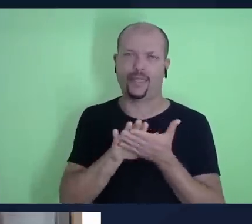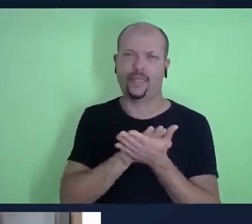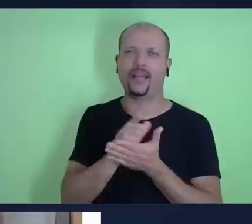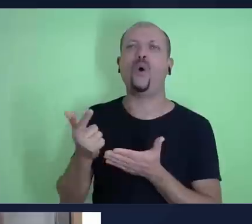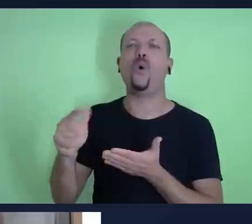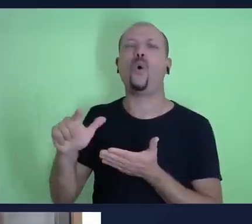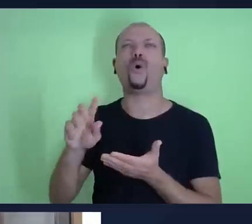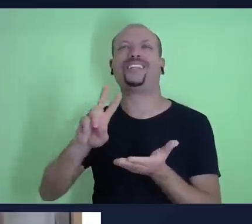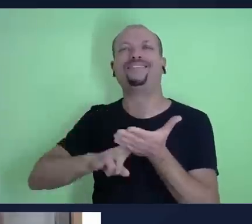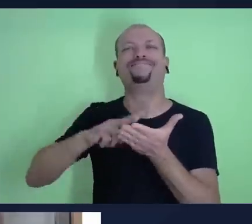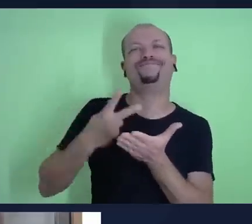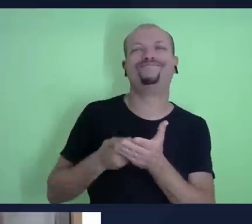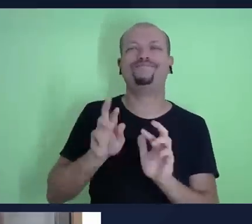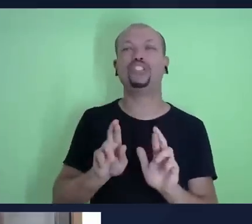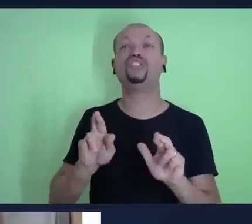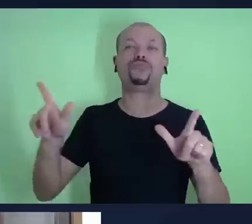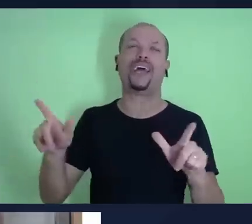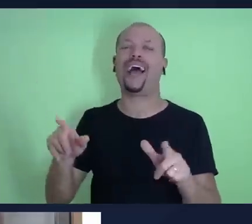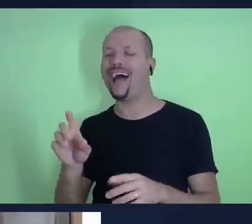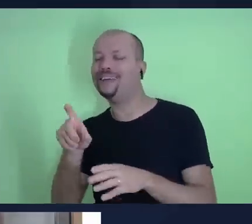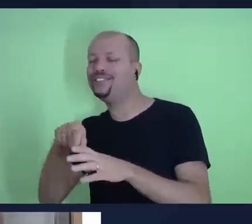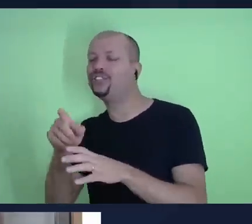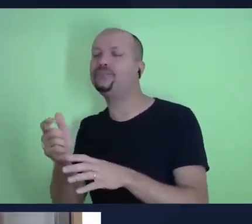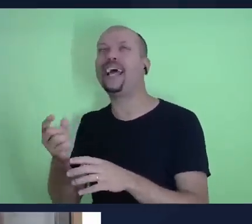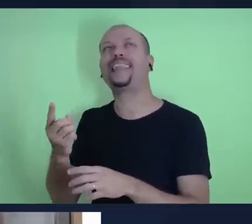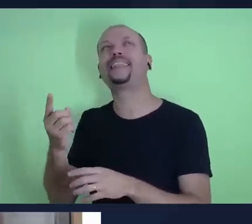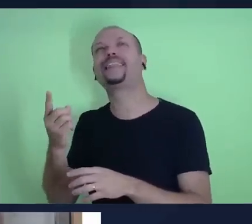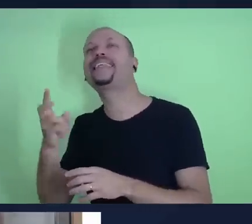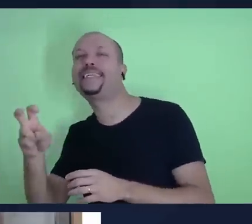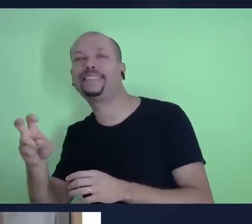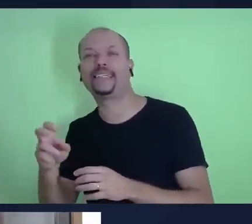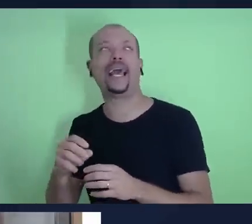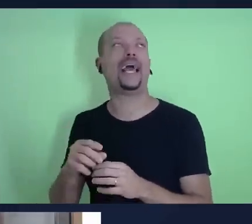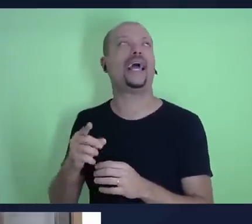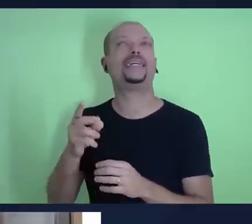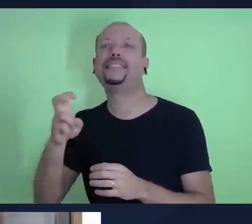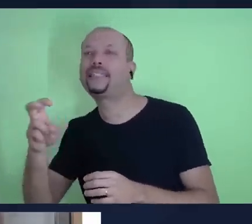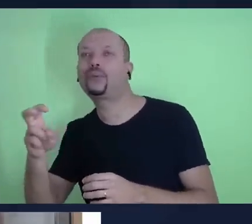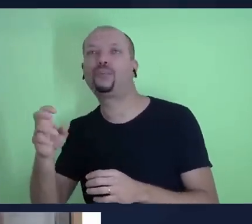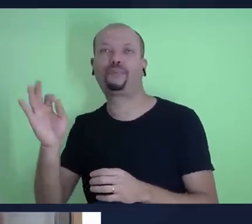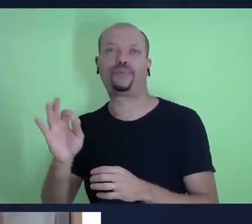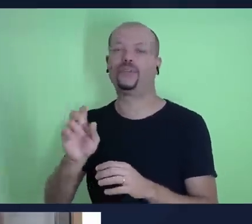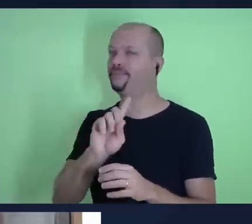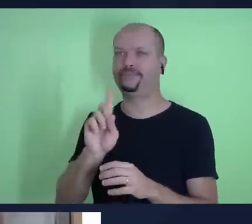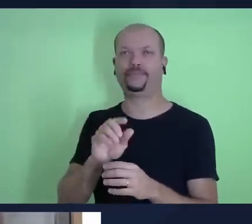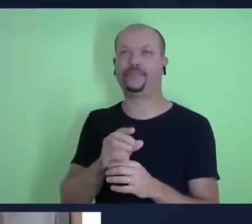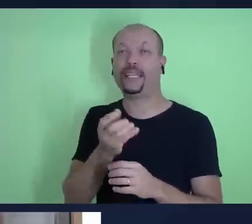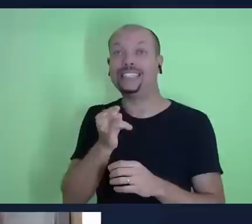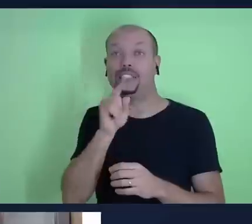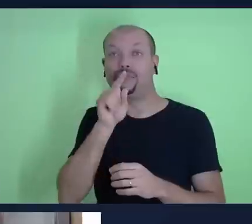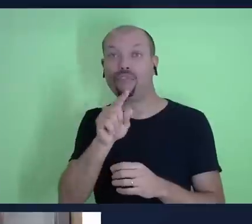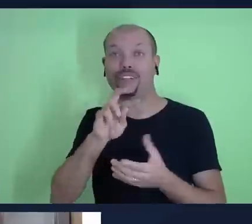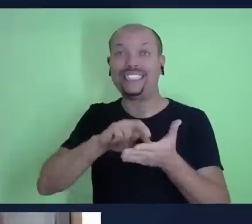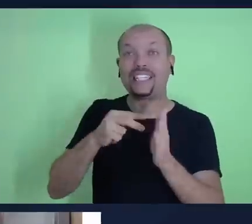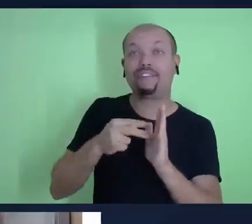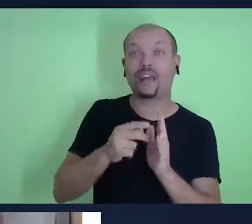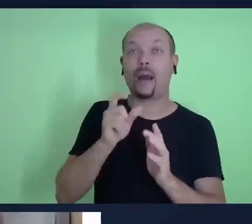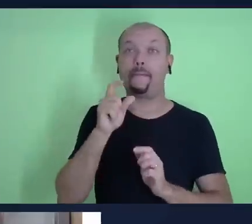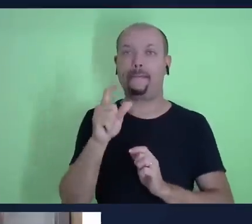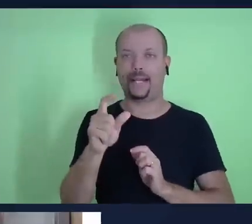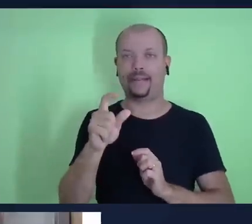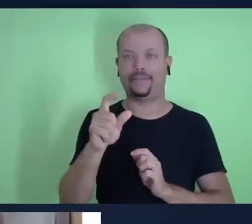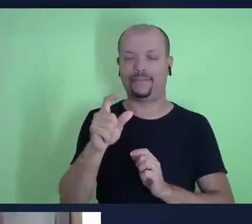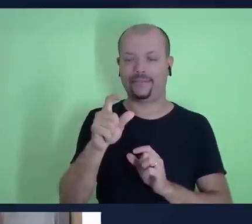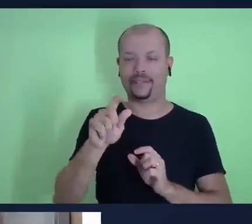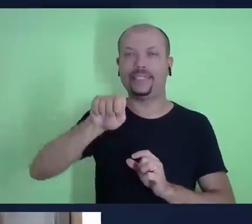interpretação se você considera tanto o texto bíblico quanto o simples significado da palavra dízimo na